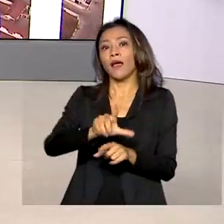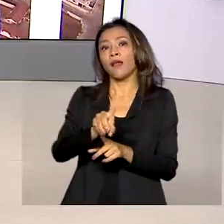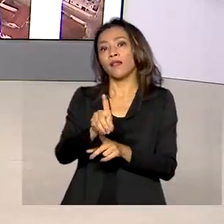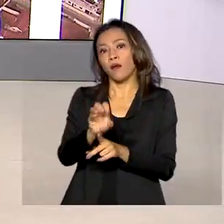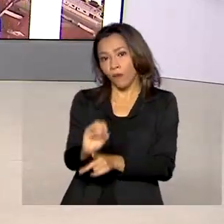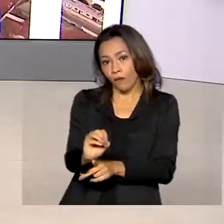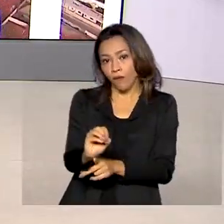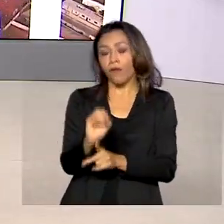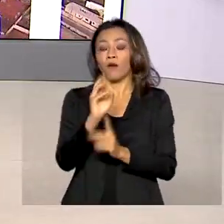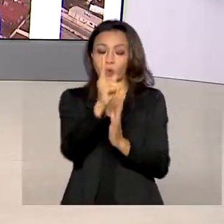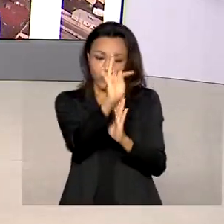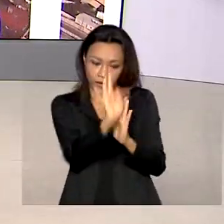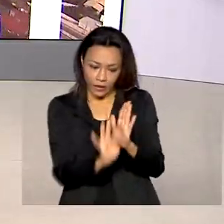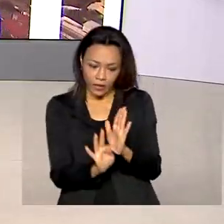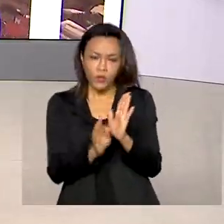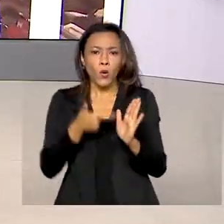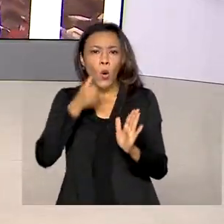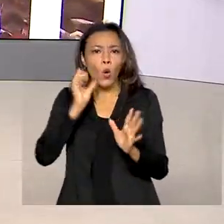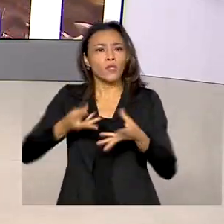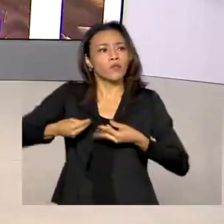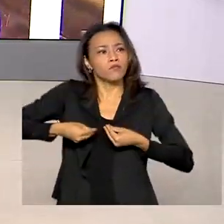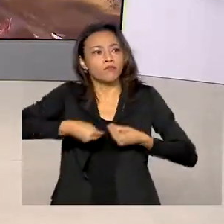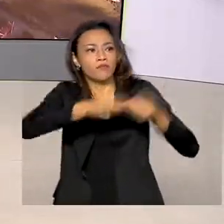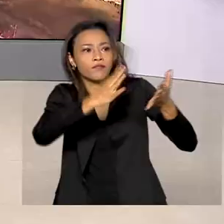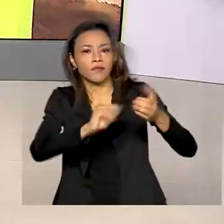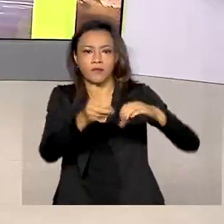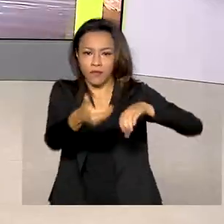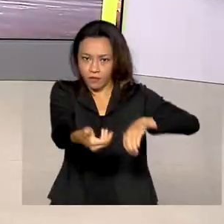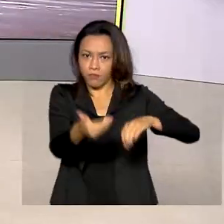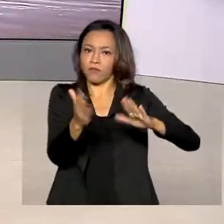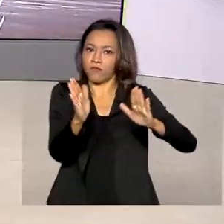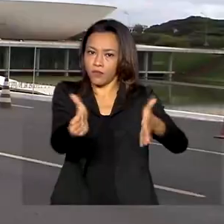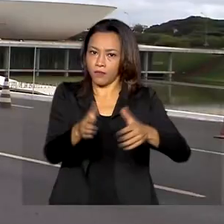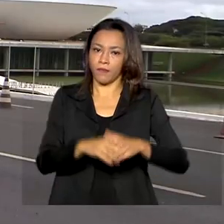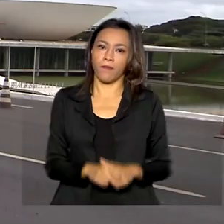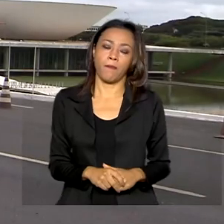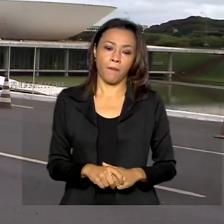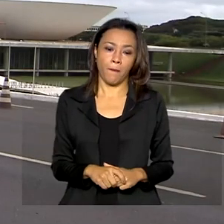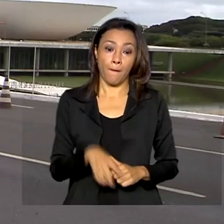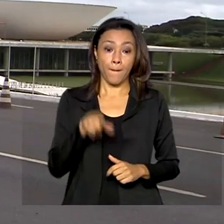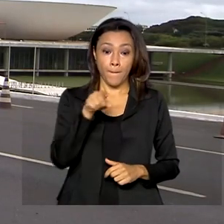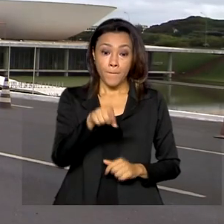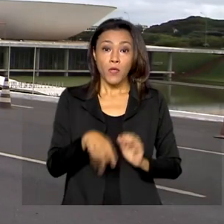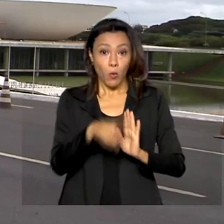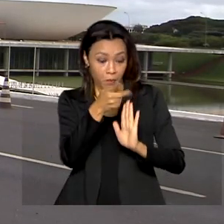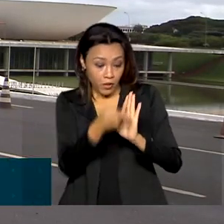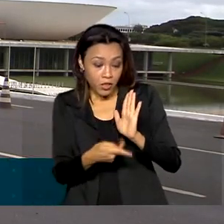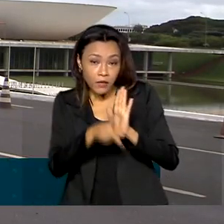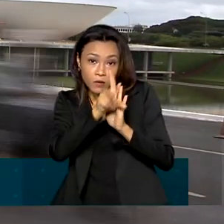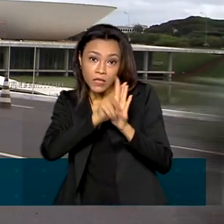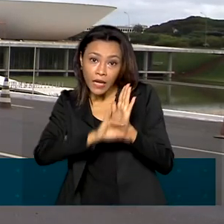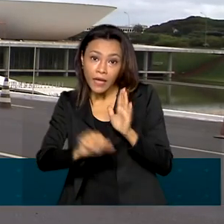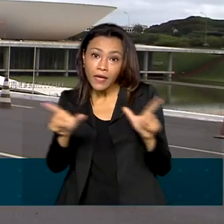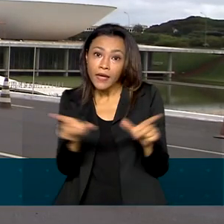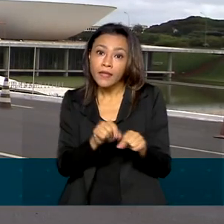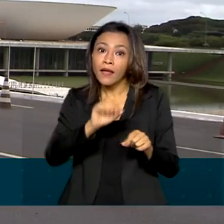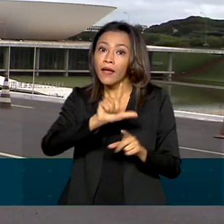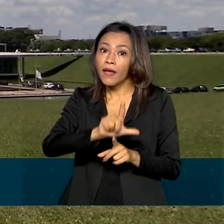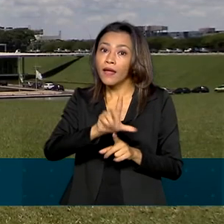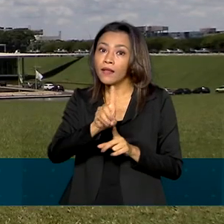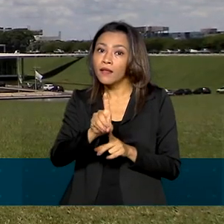O texto foi enviado ontem pelo governo ao Congresso Nacional. O Projeto de Lei de Diretrizes